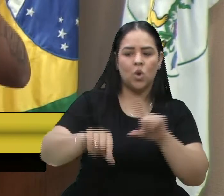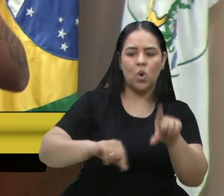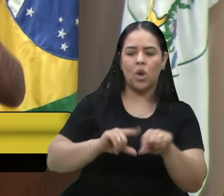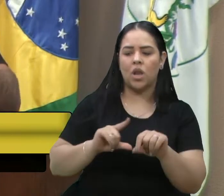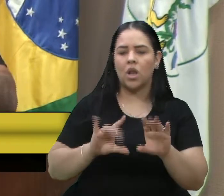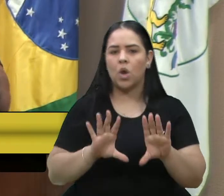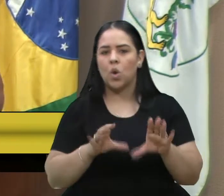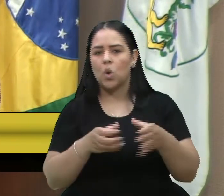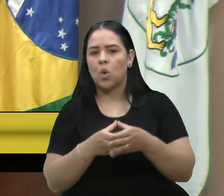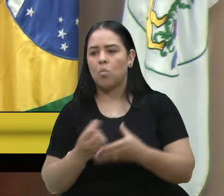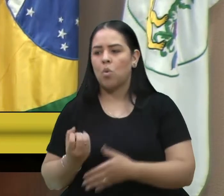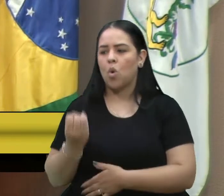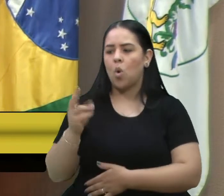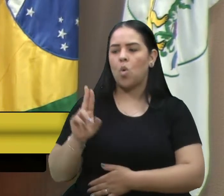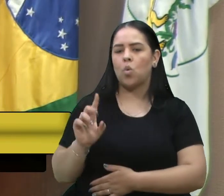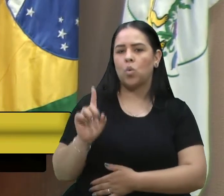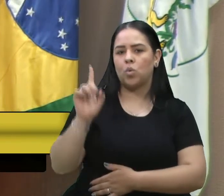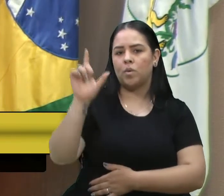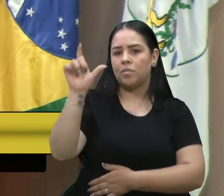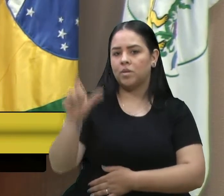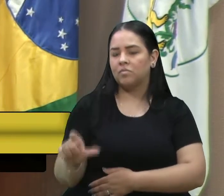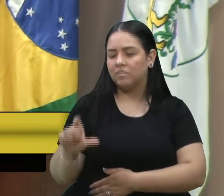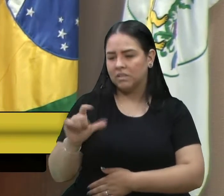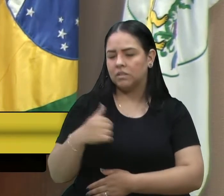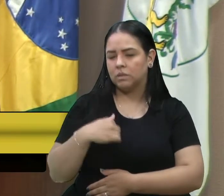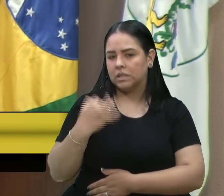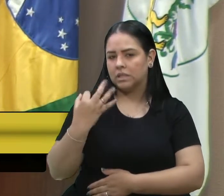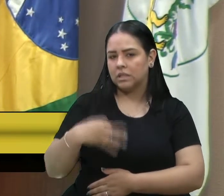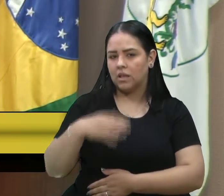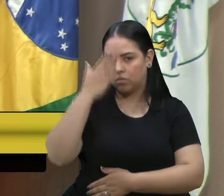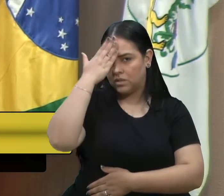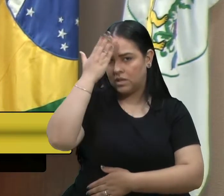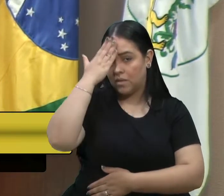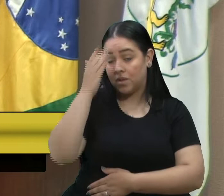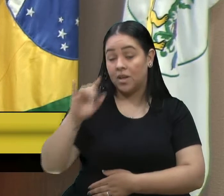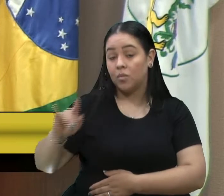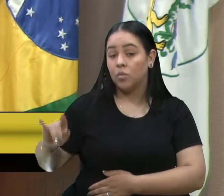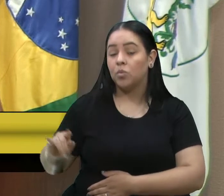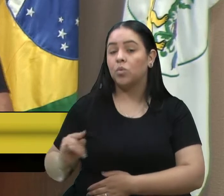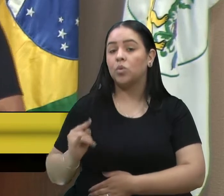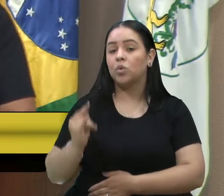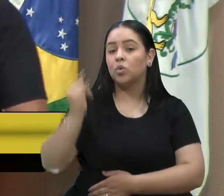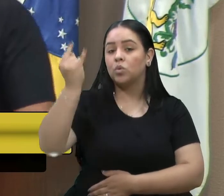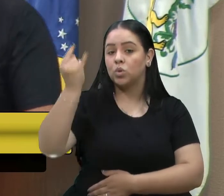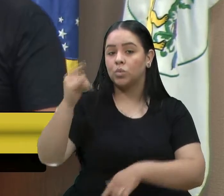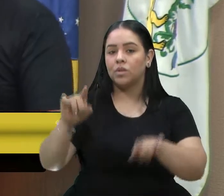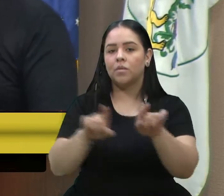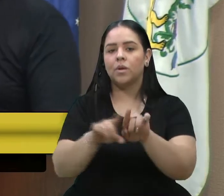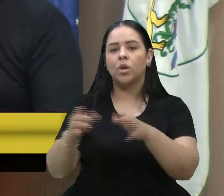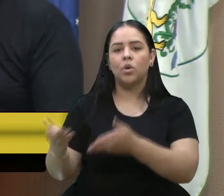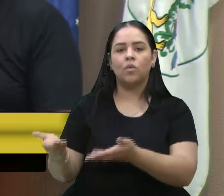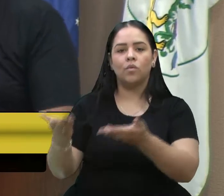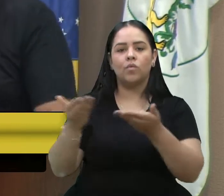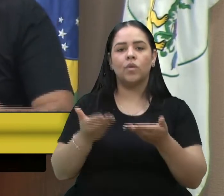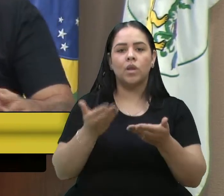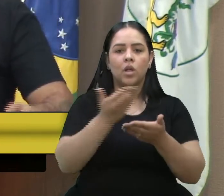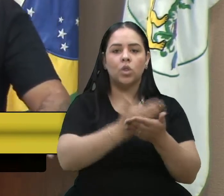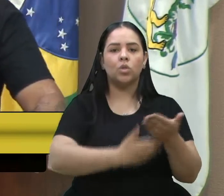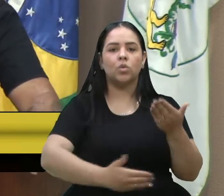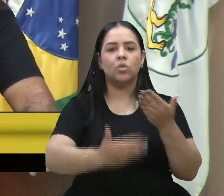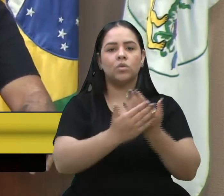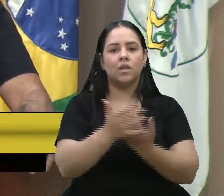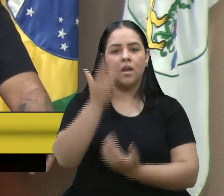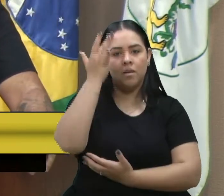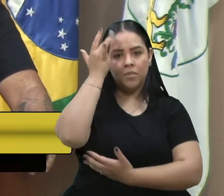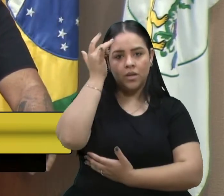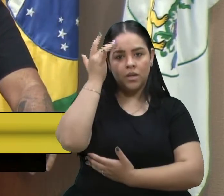grupo, a uma pessoa. Isso não, eu tenho certeza disso. Por fim, convidar a todas e a todos, amanhã nós